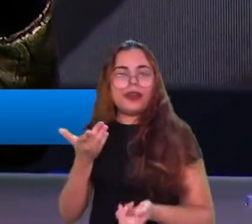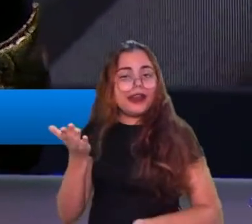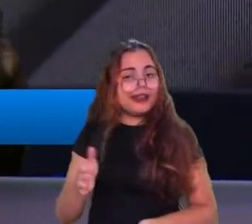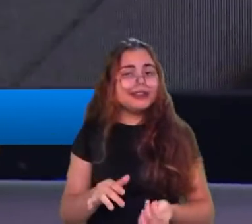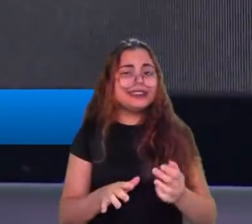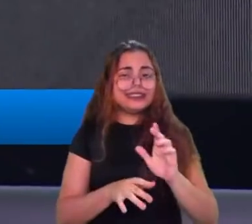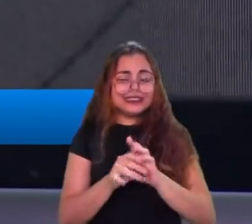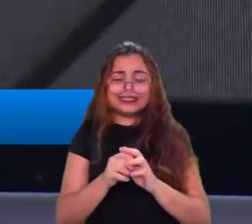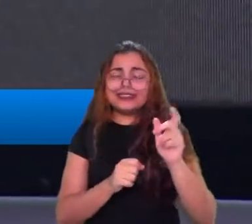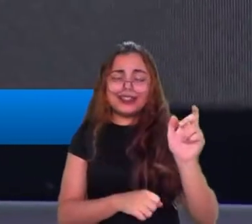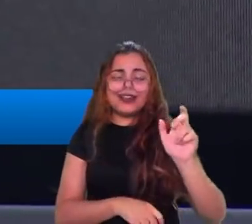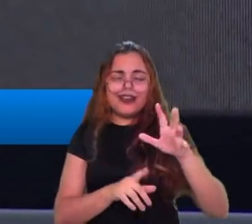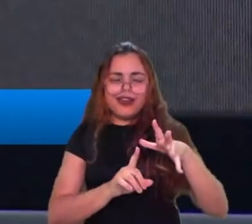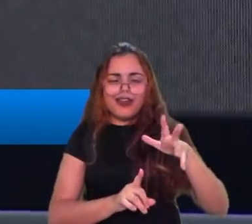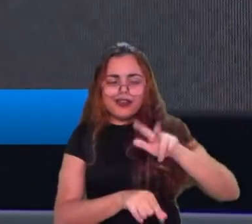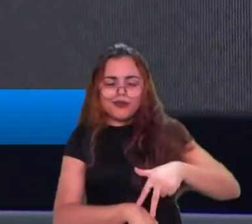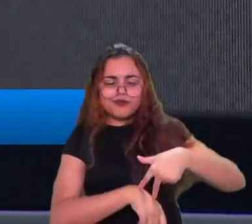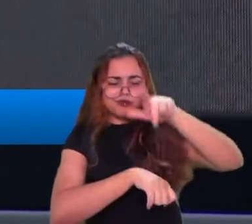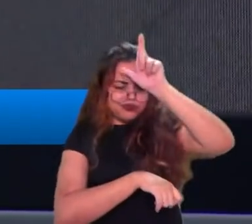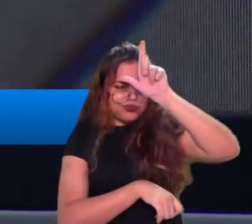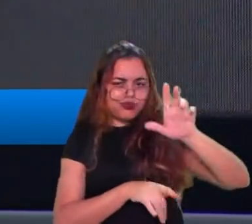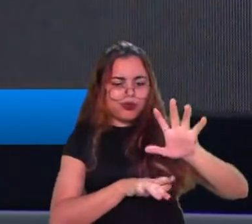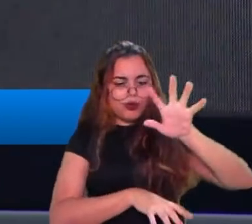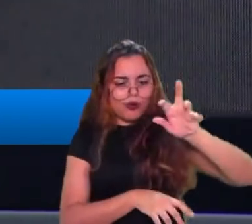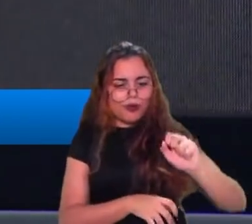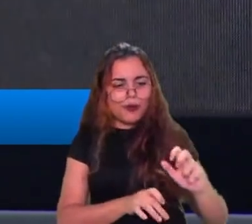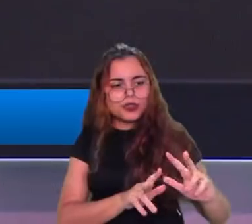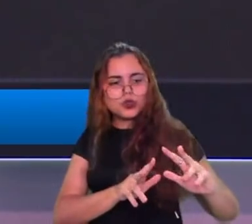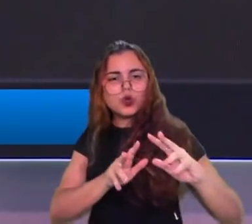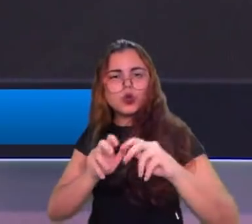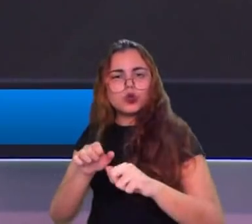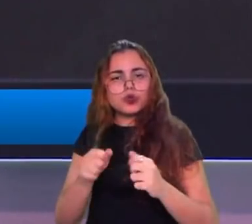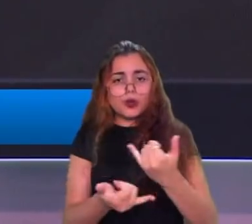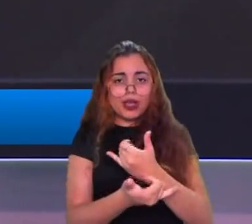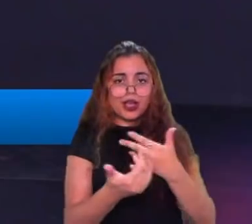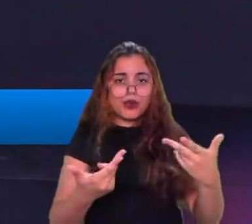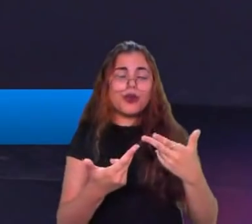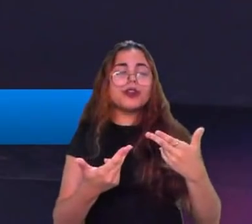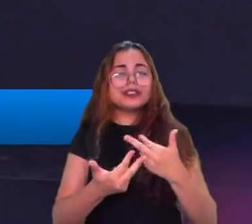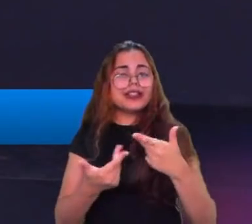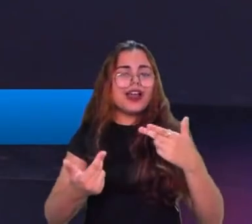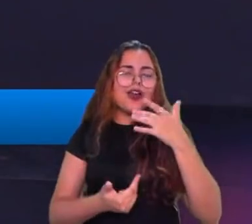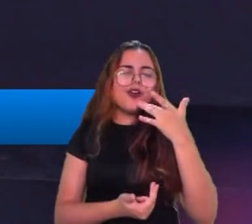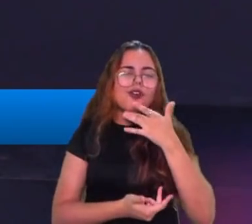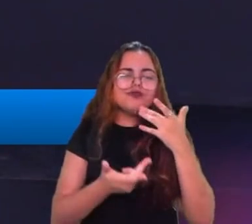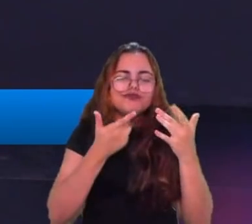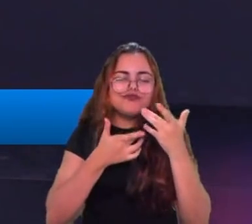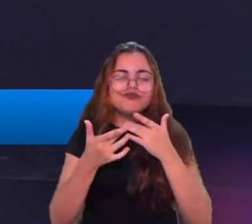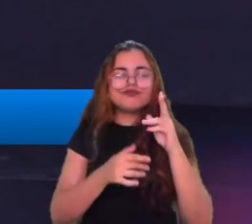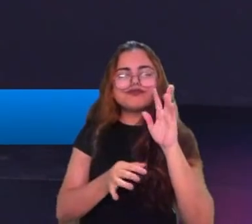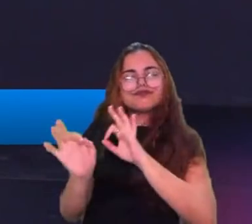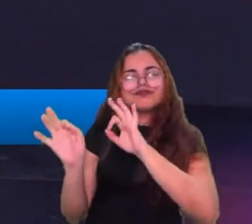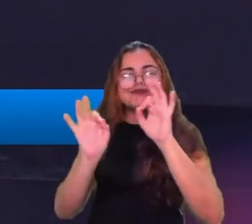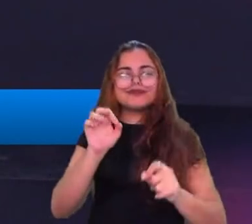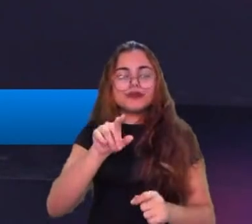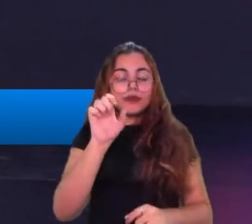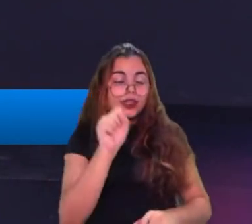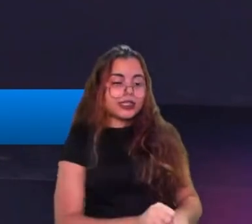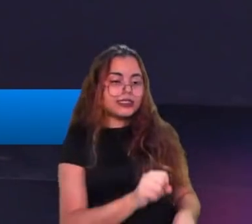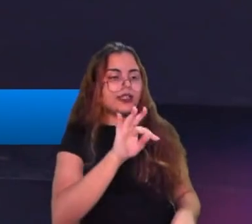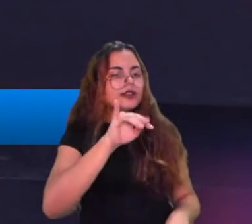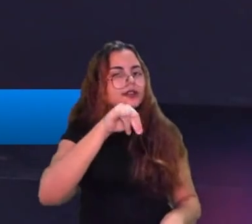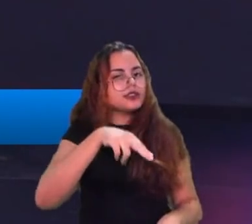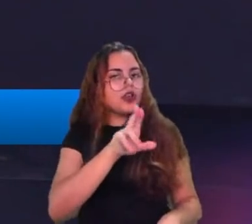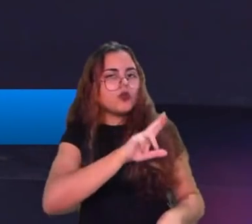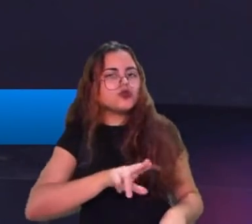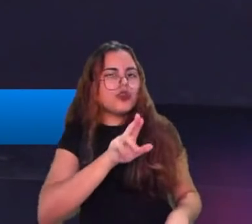liderando o mapa inteiro, cara uma parada muito gostosa de assistir é, e o Tino fez uma boa partida de Ryze teve o T-Mates assim que quase colocou o jogo a perder ali